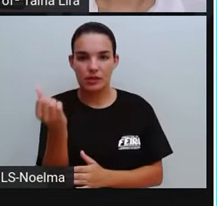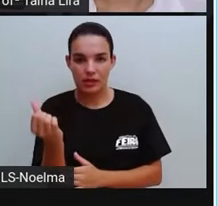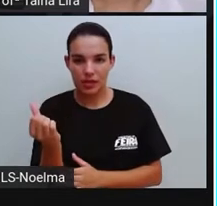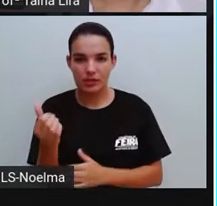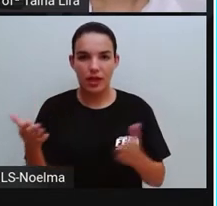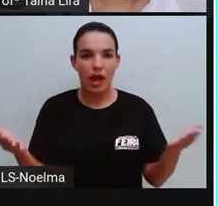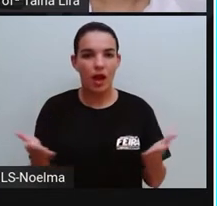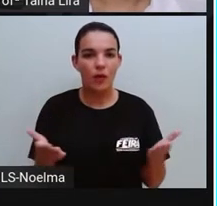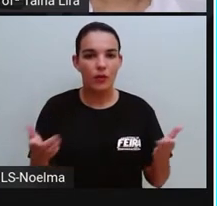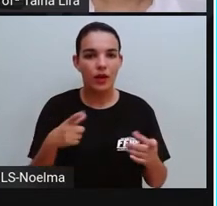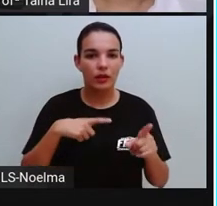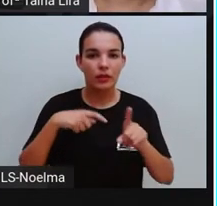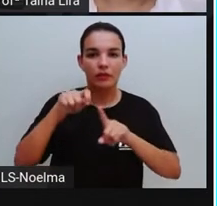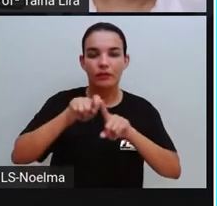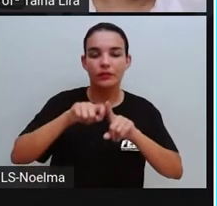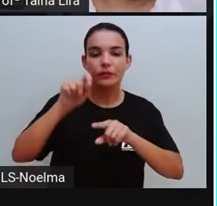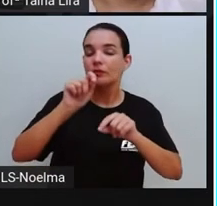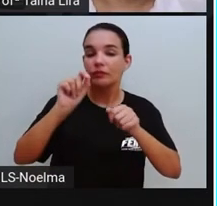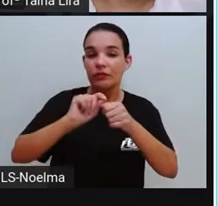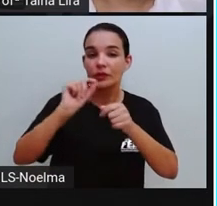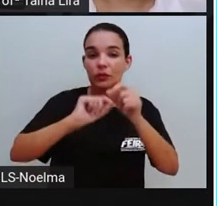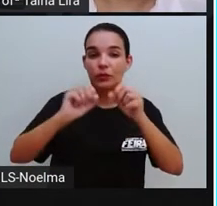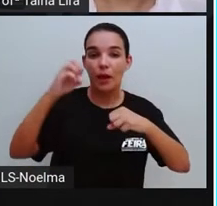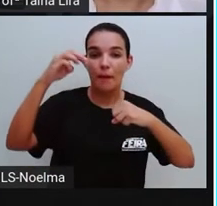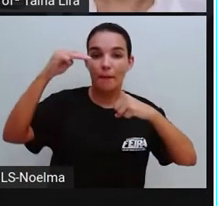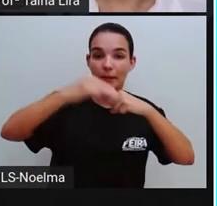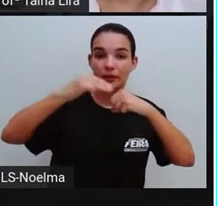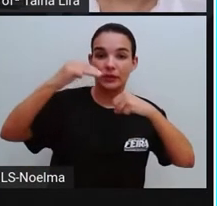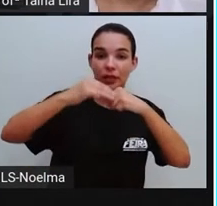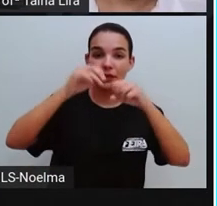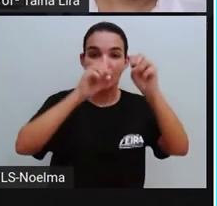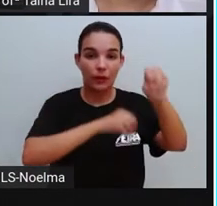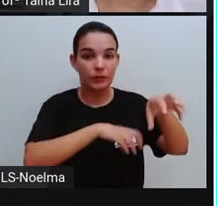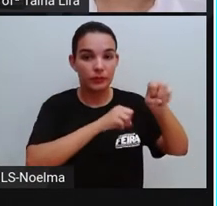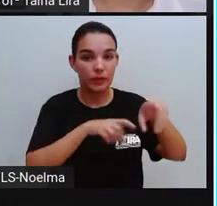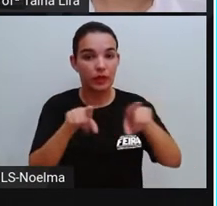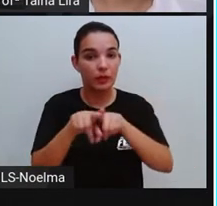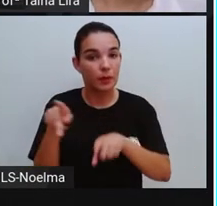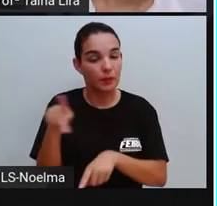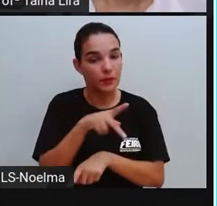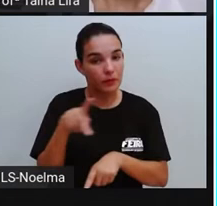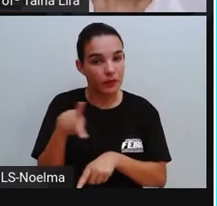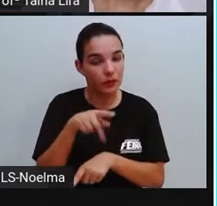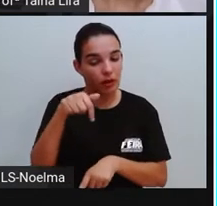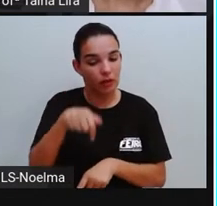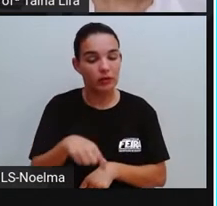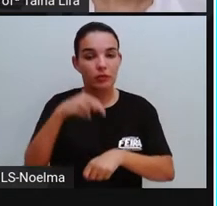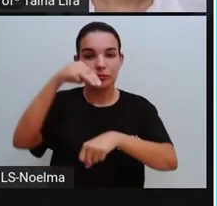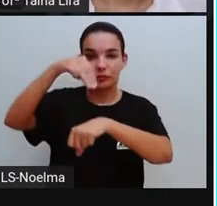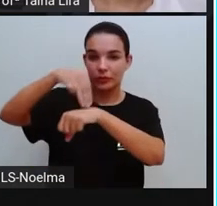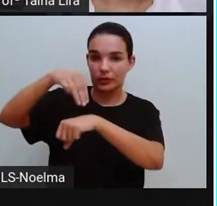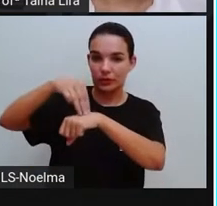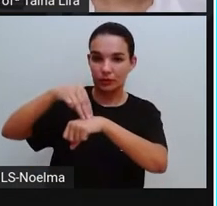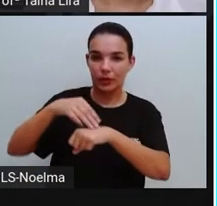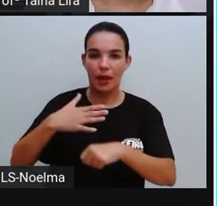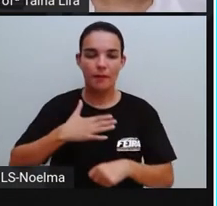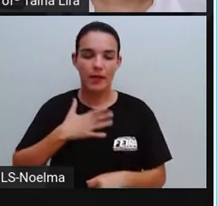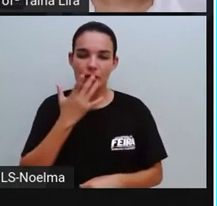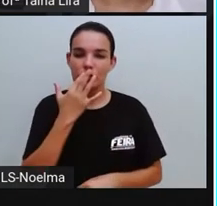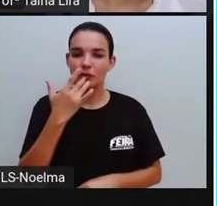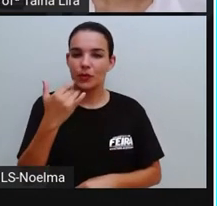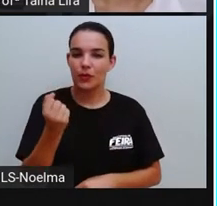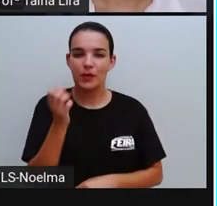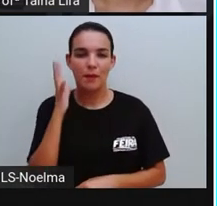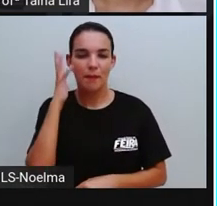Atualmente faço mestrado em Educação e sou professora da Rede Municipal. Minhas cores preferidas